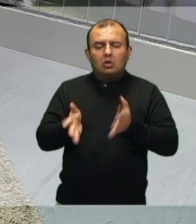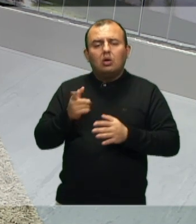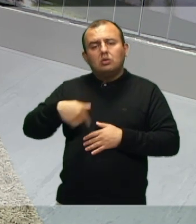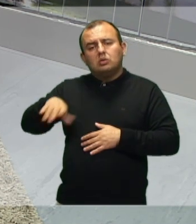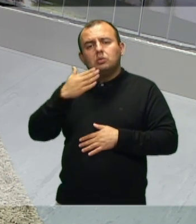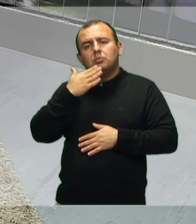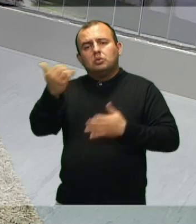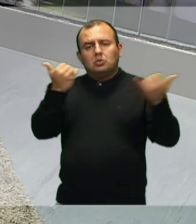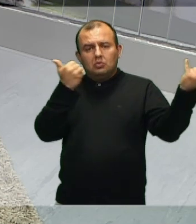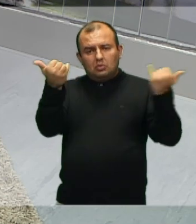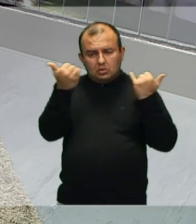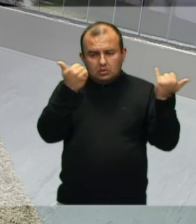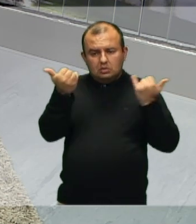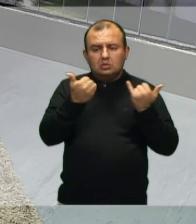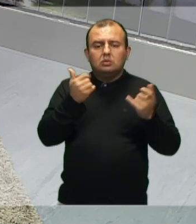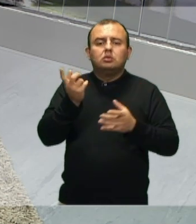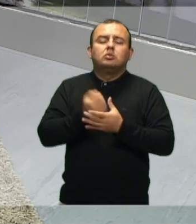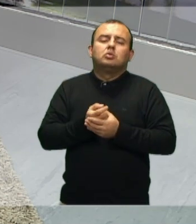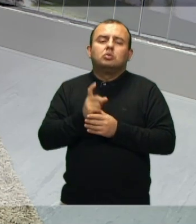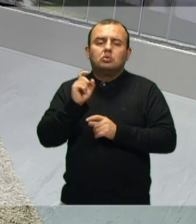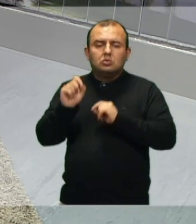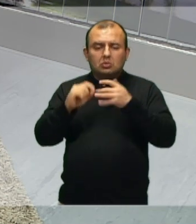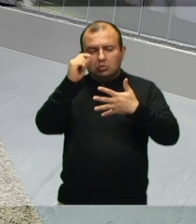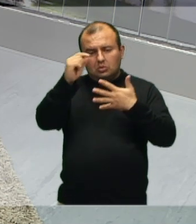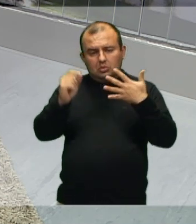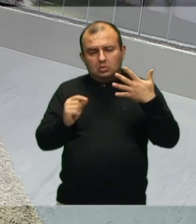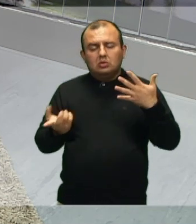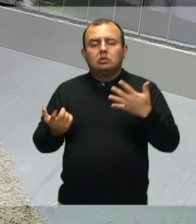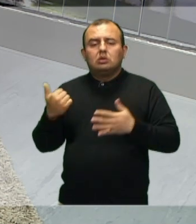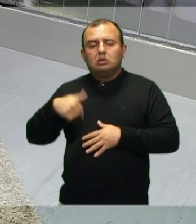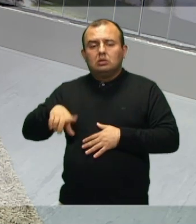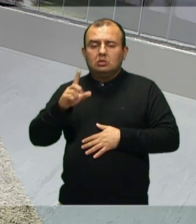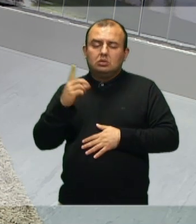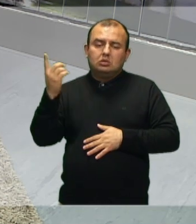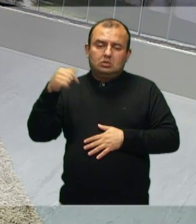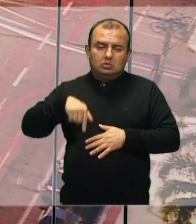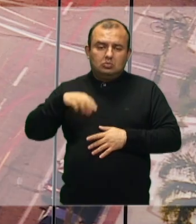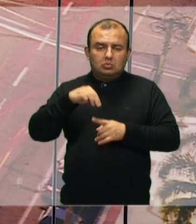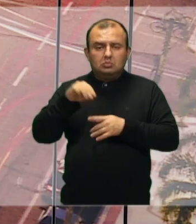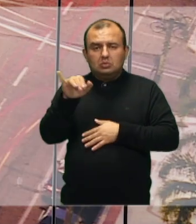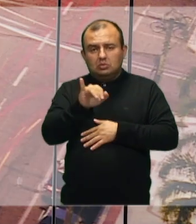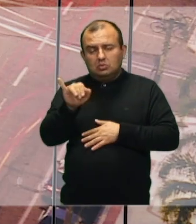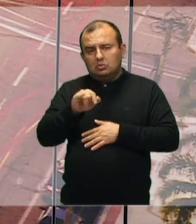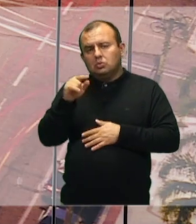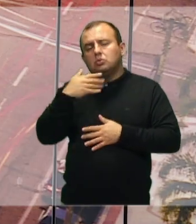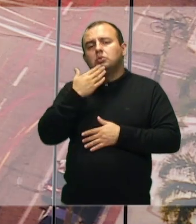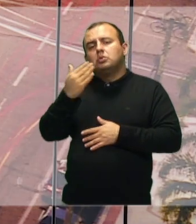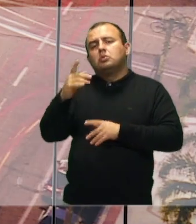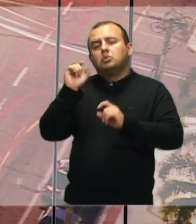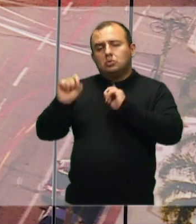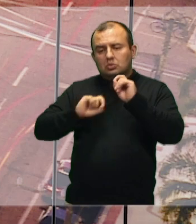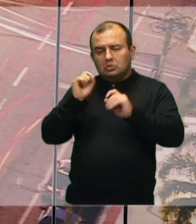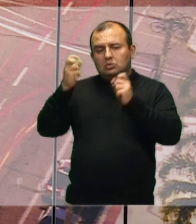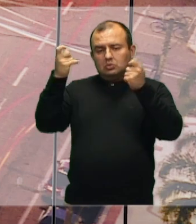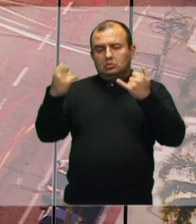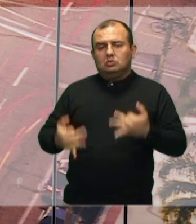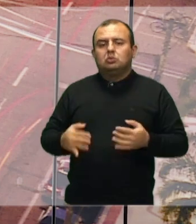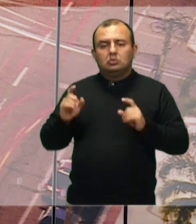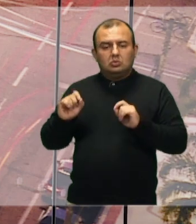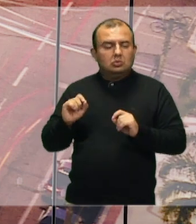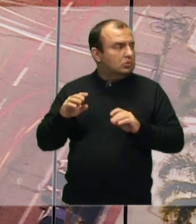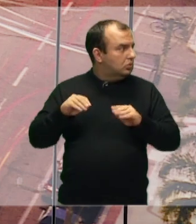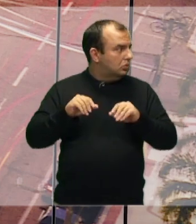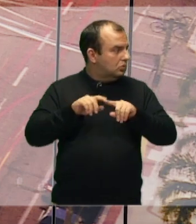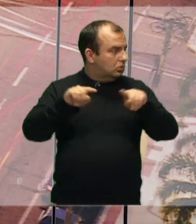pede informações sobre questões pertinentes aqui no município de Itajaí. Um dos requerimentos trata a respeito dos